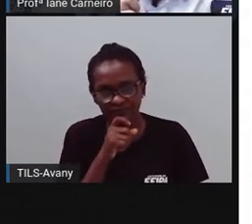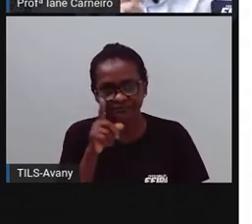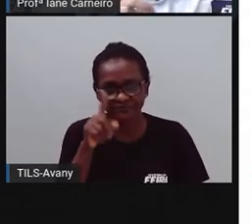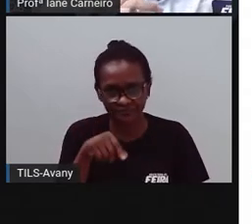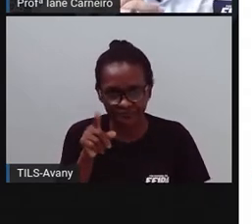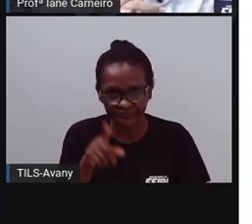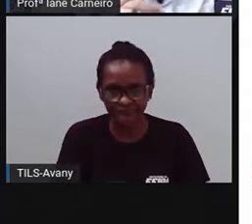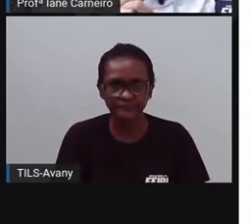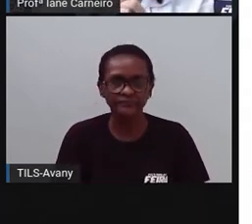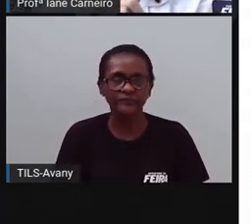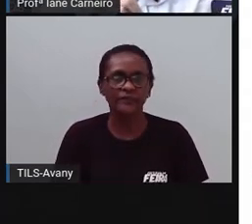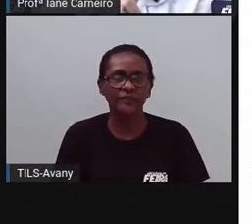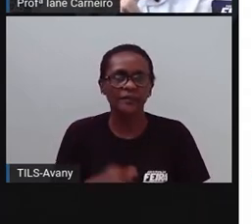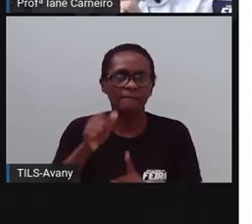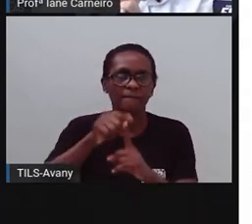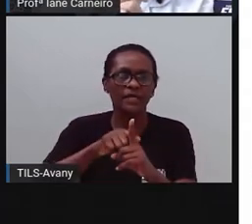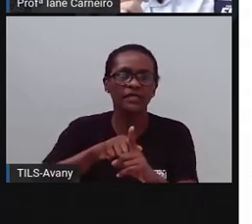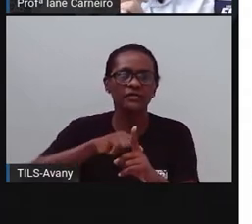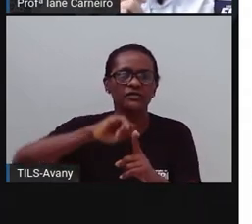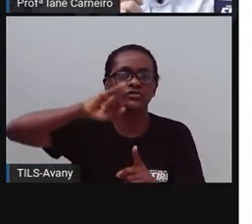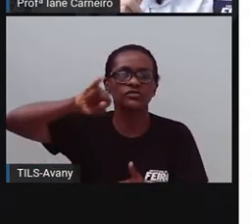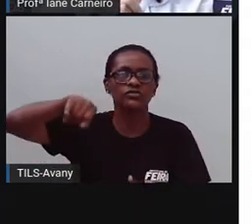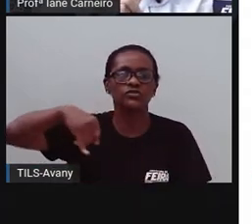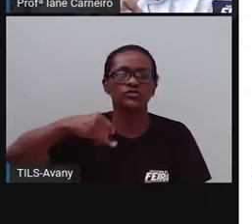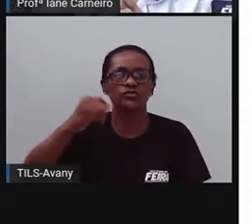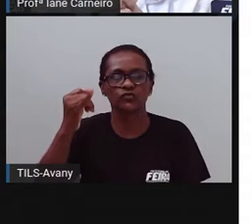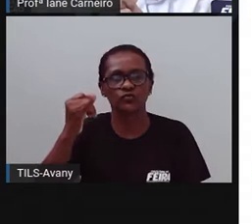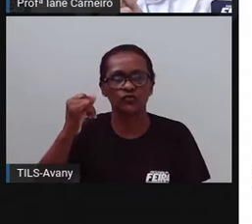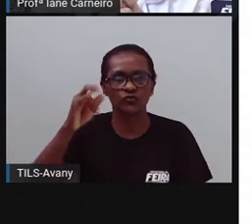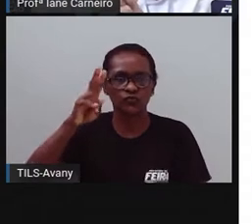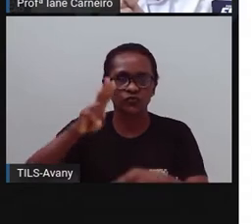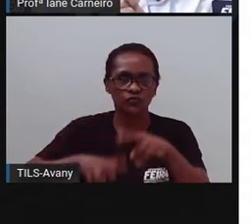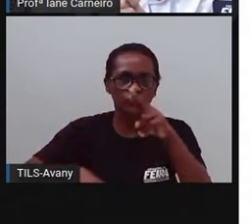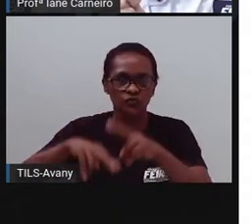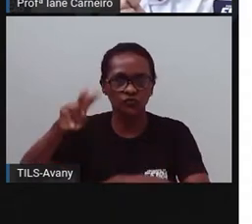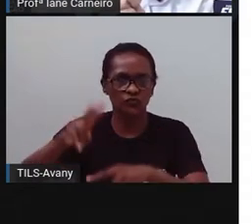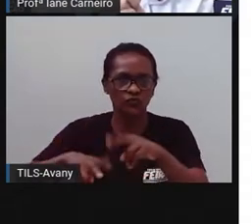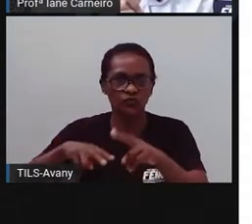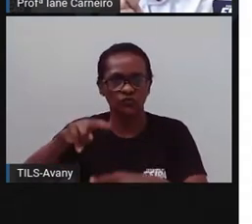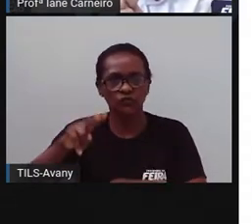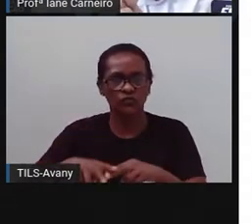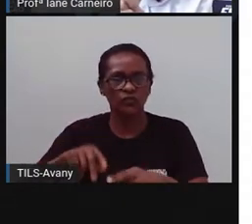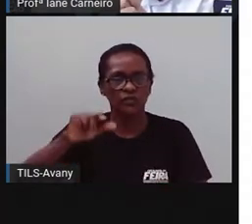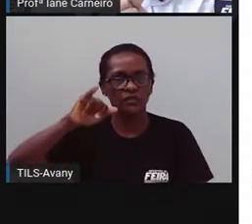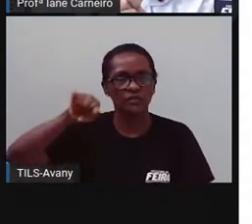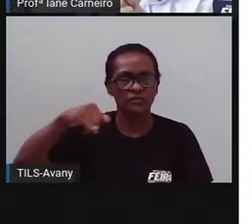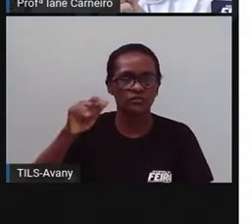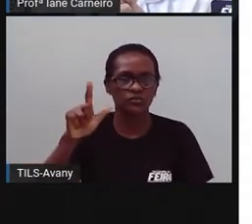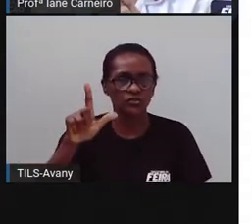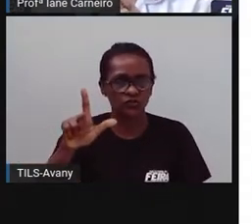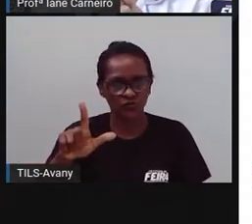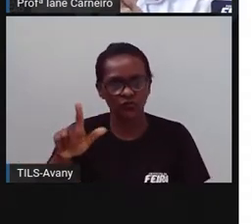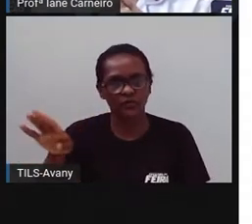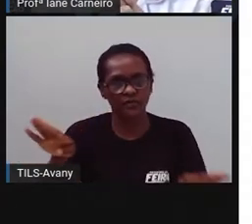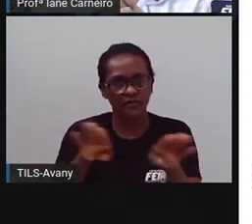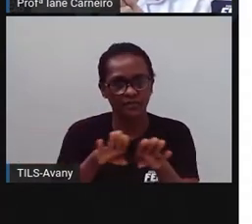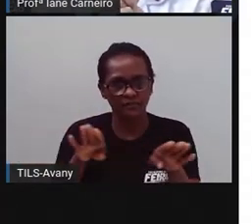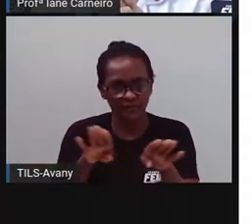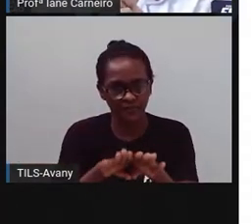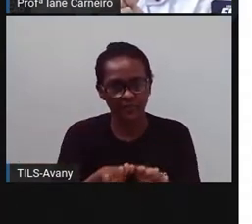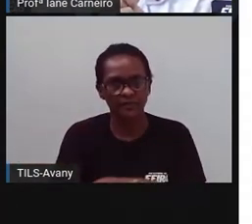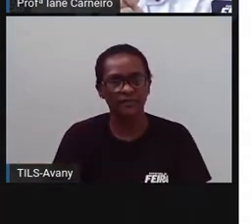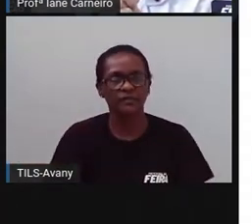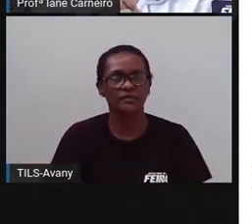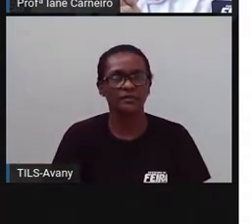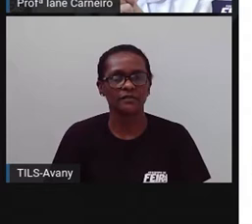junho, em agosto faz bastante frio. Então, até no hino, a feira, o hino fala sobre isso